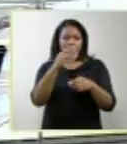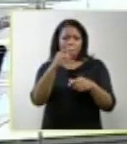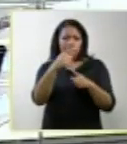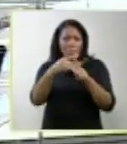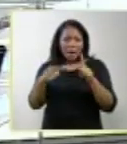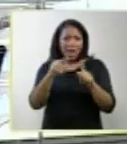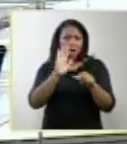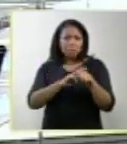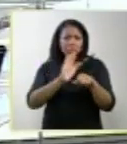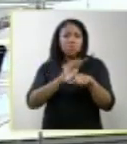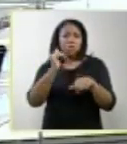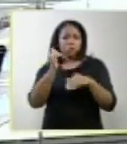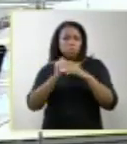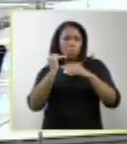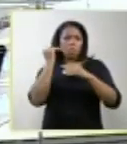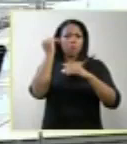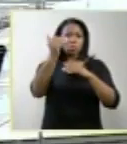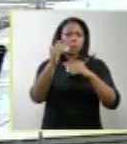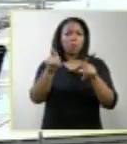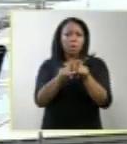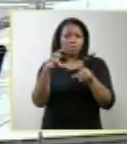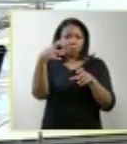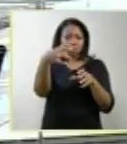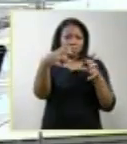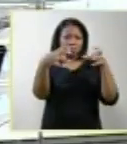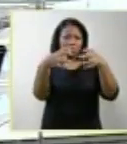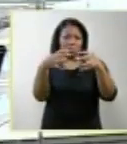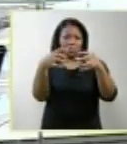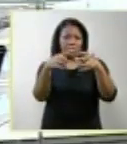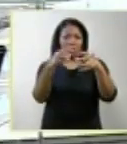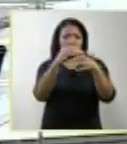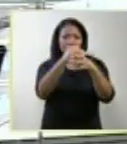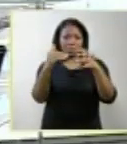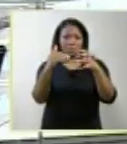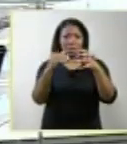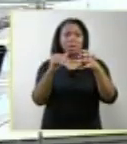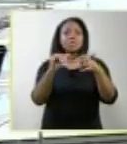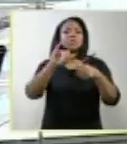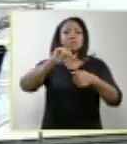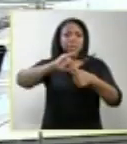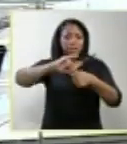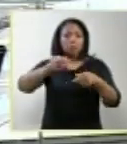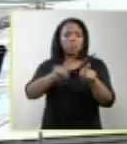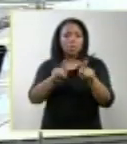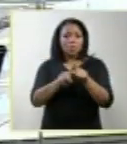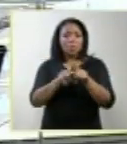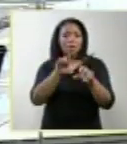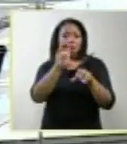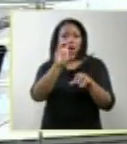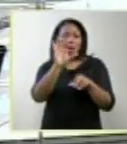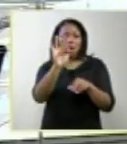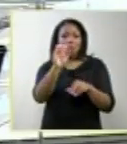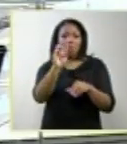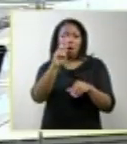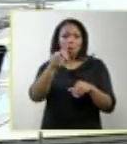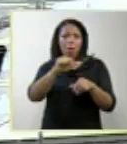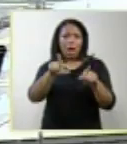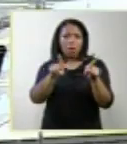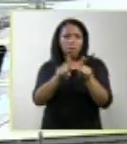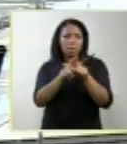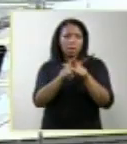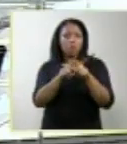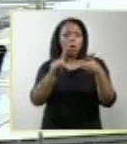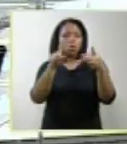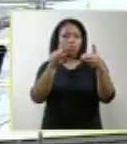prosencéfalo, vai formar os hemisférios cerebrais. A parte central do cérebro vai formar aí o terceiro ventrículo